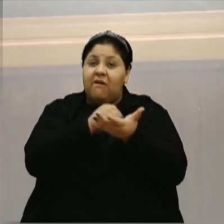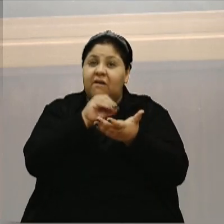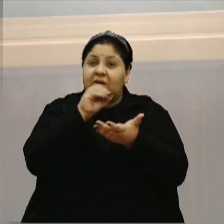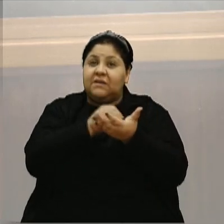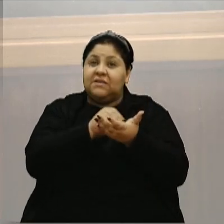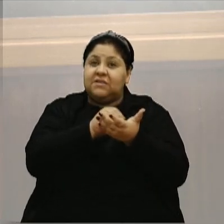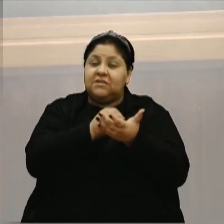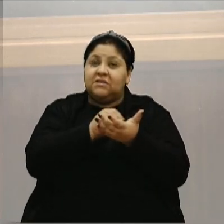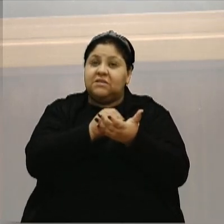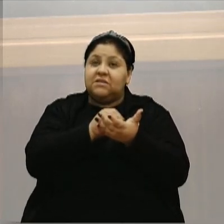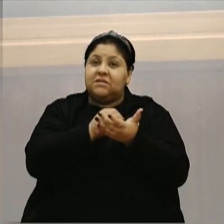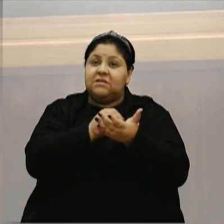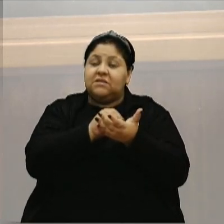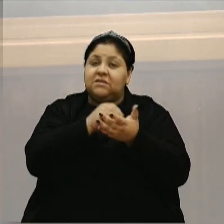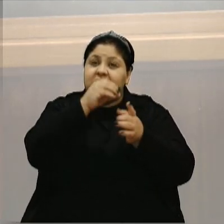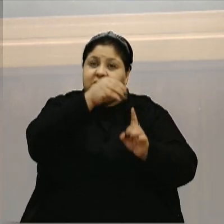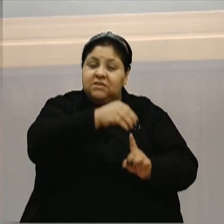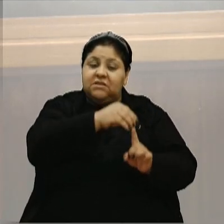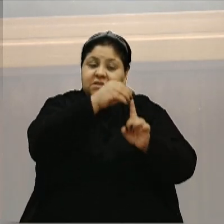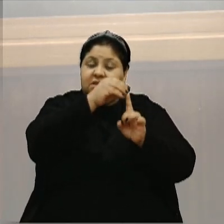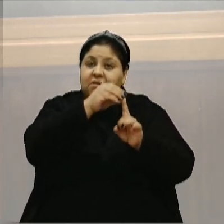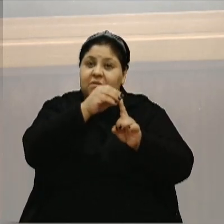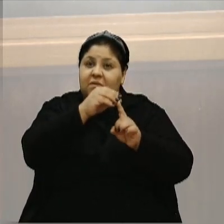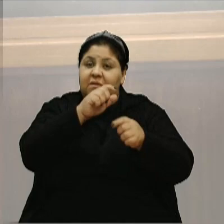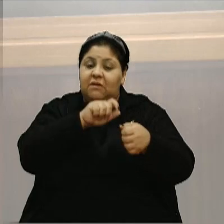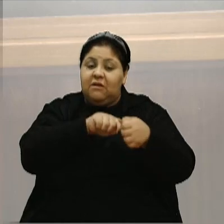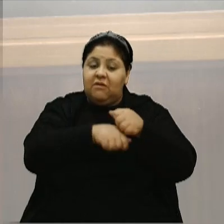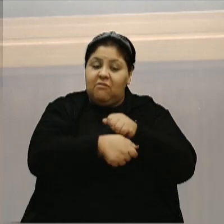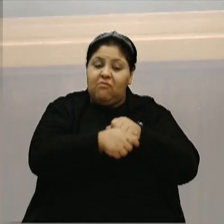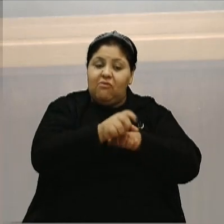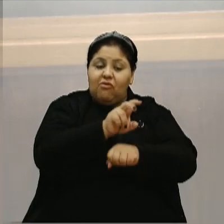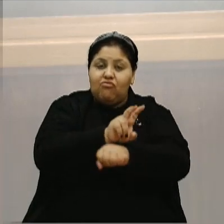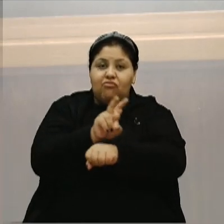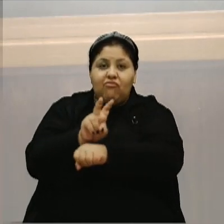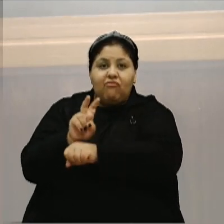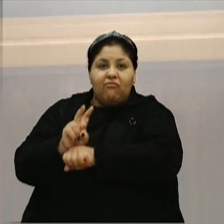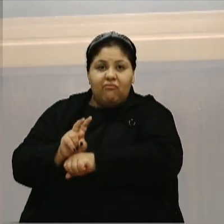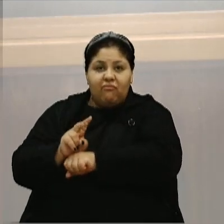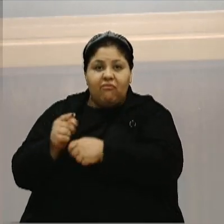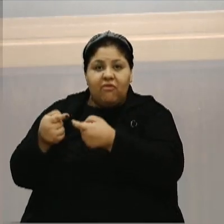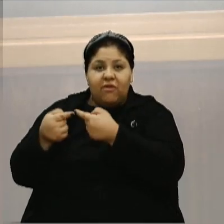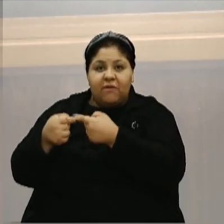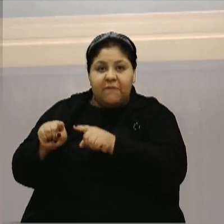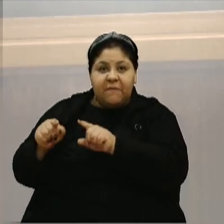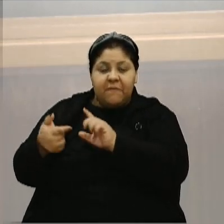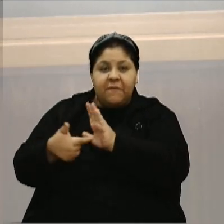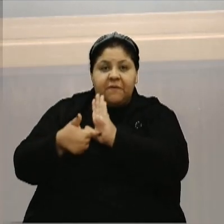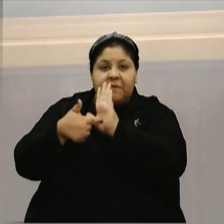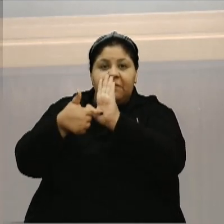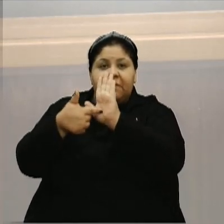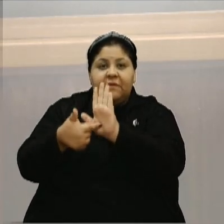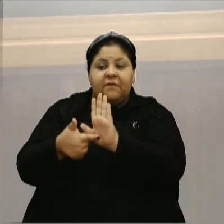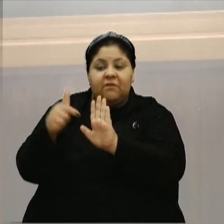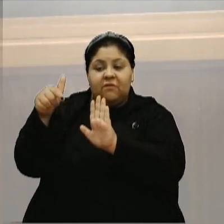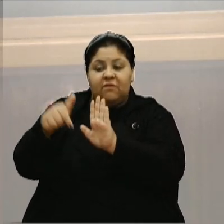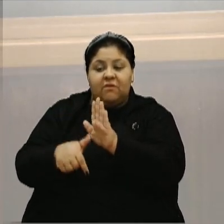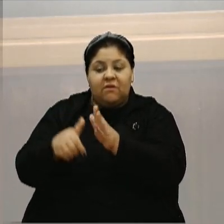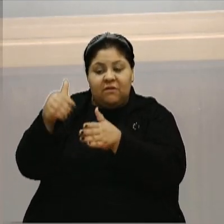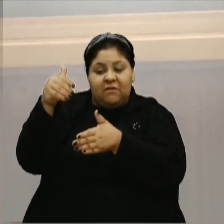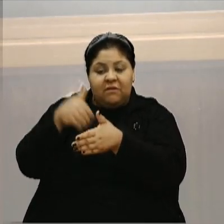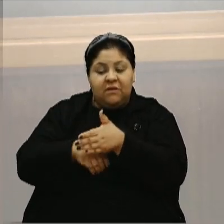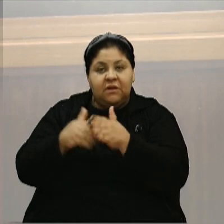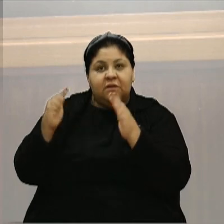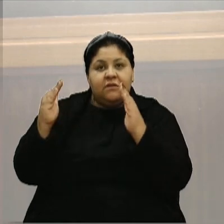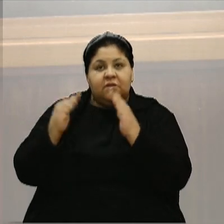prioridade de investimento na prevenção, mas mostra que aqui dentro desta